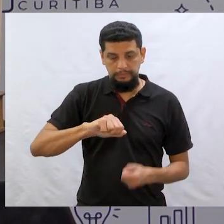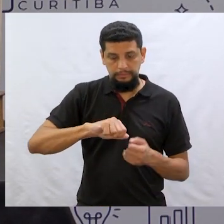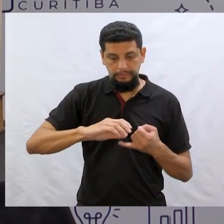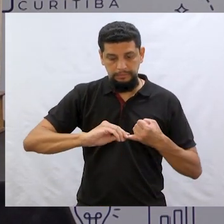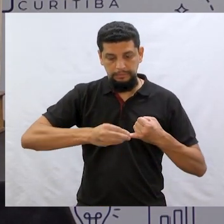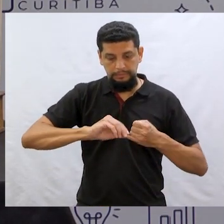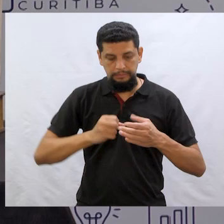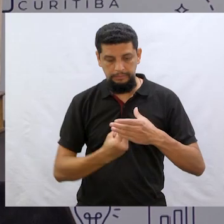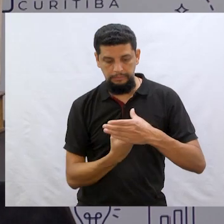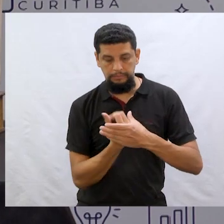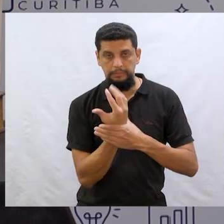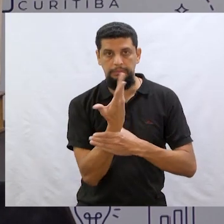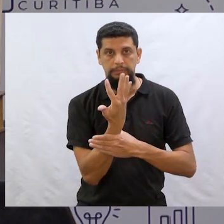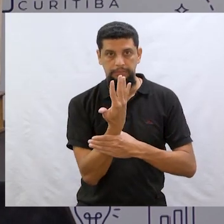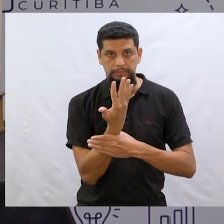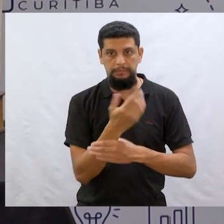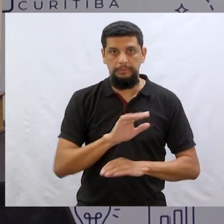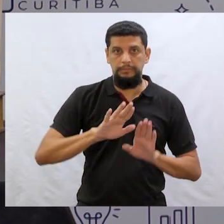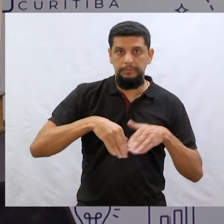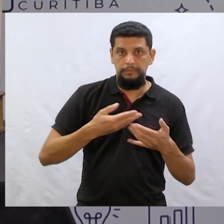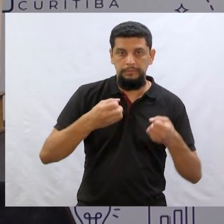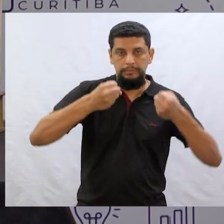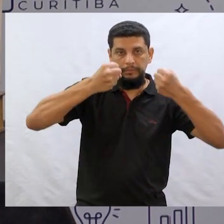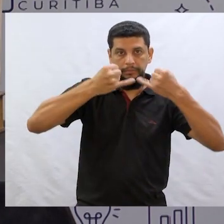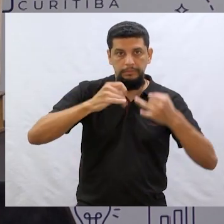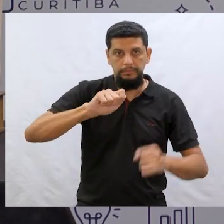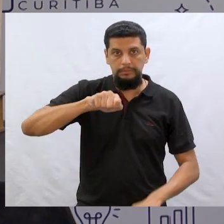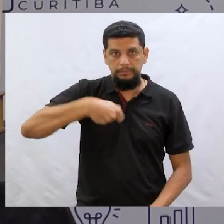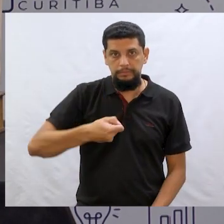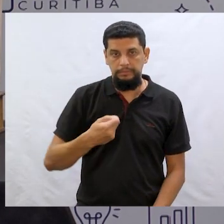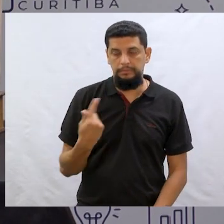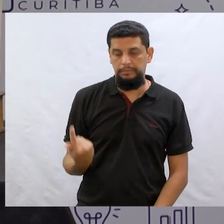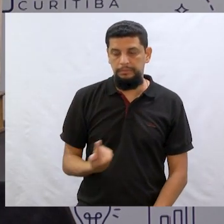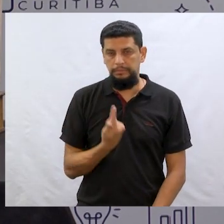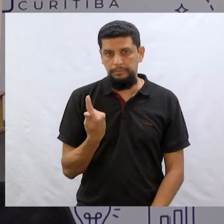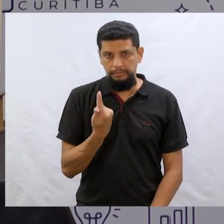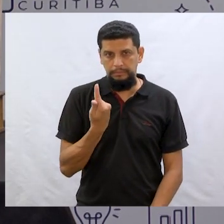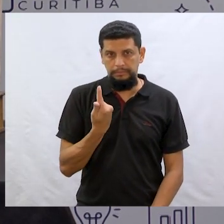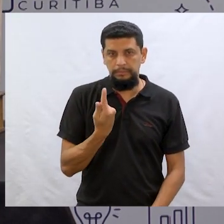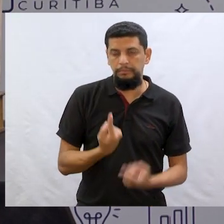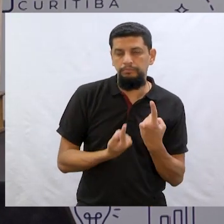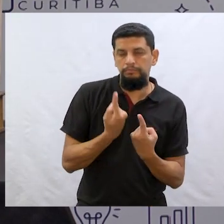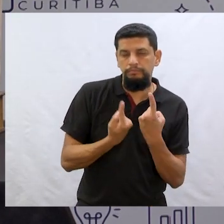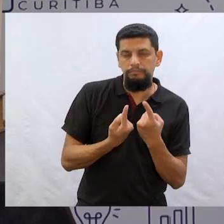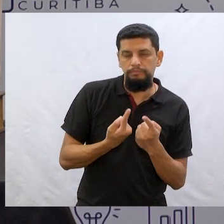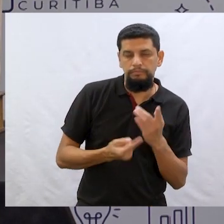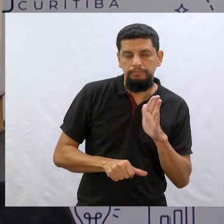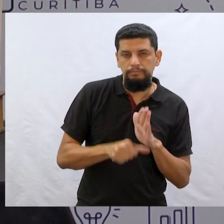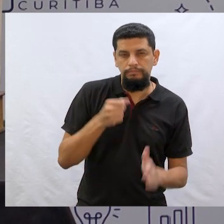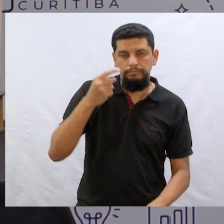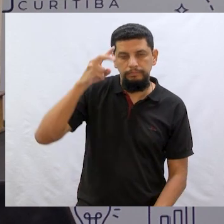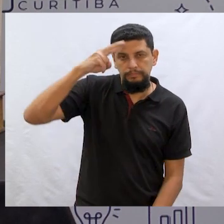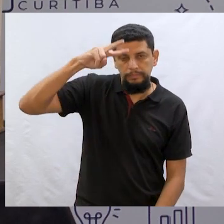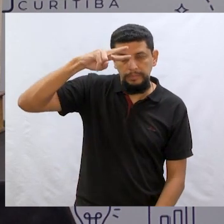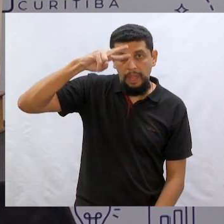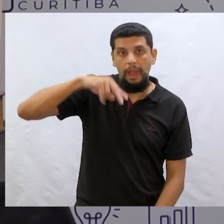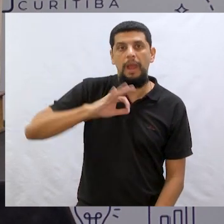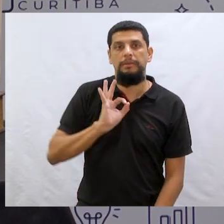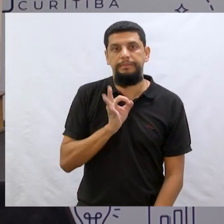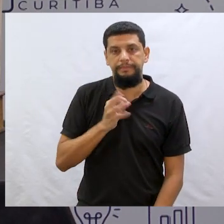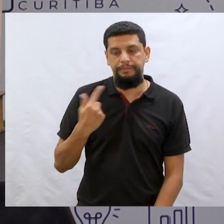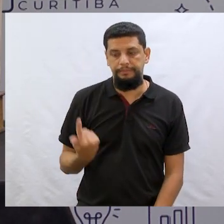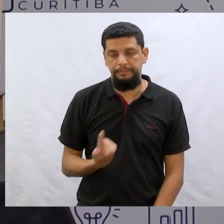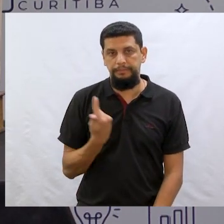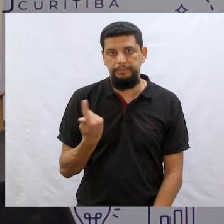Feijão. Gente, João e o Pé de Feijão, quando a gente fala em história de gigante, não é a primeira história que vem à nossa cabeça? Hum, gigante.